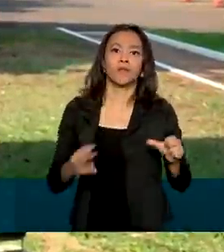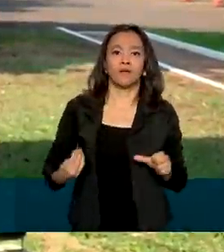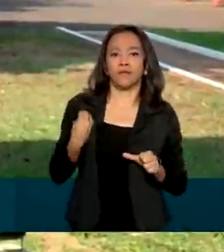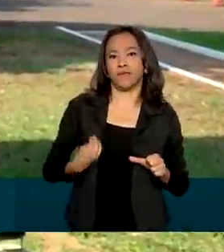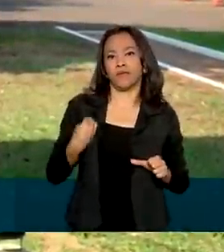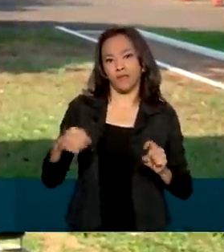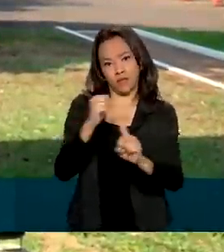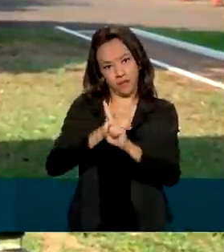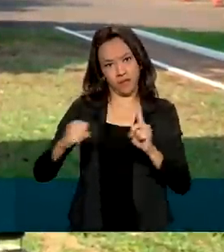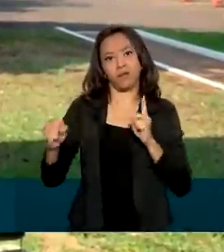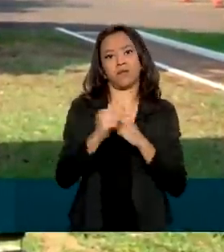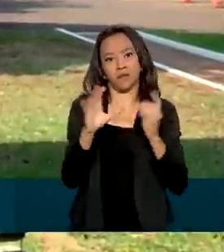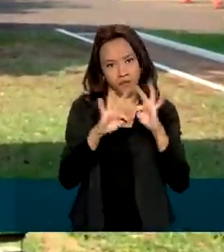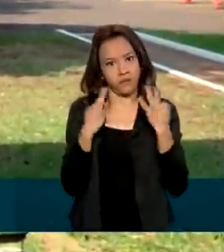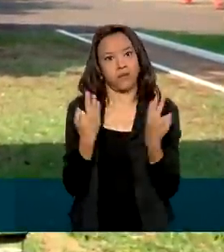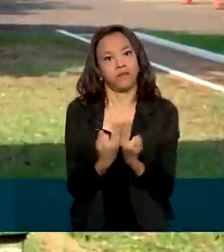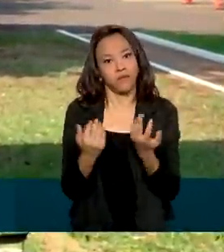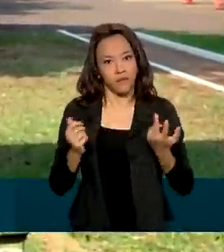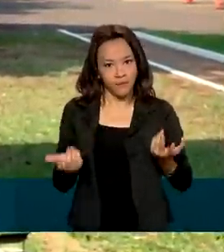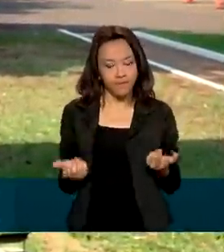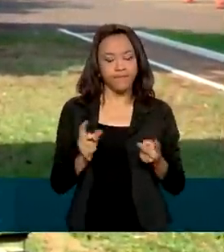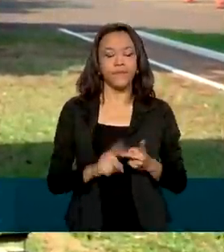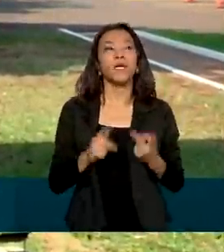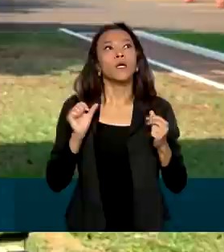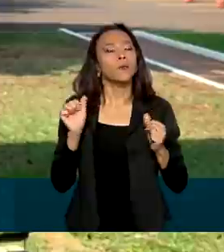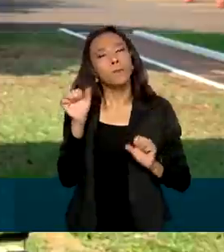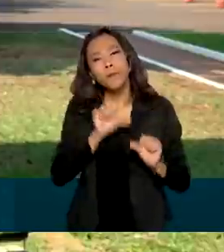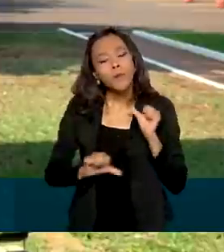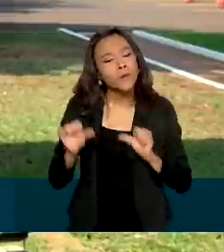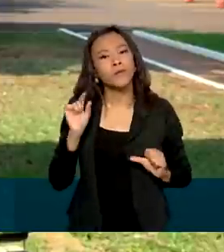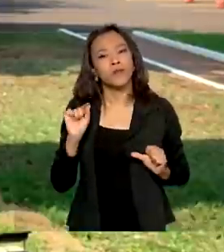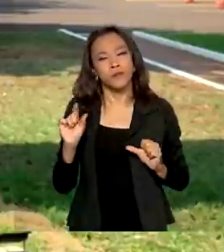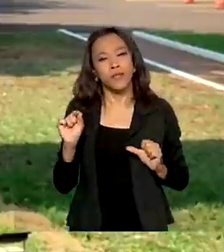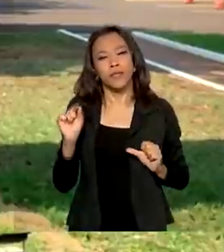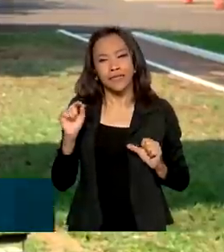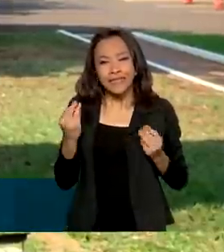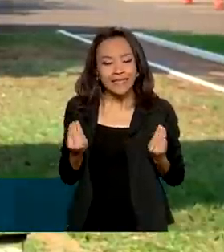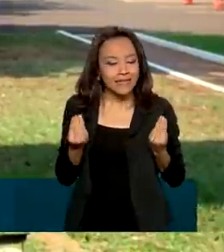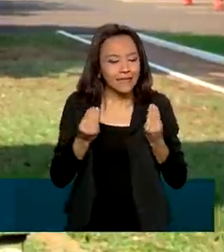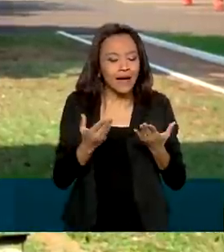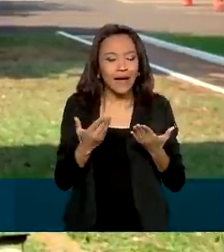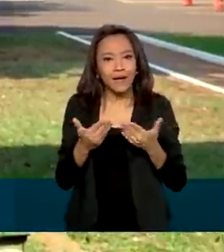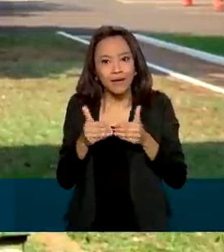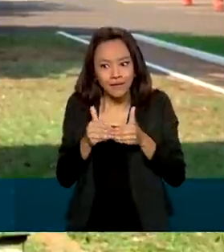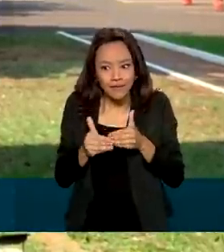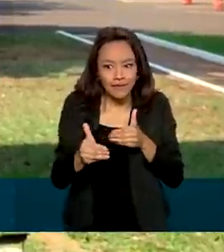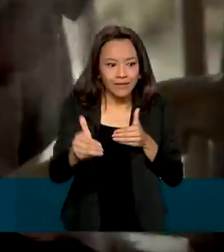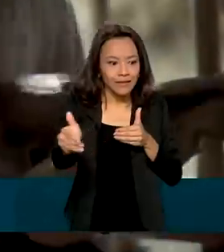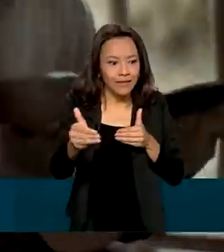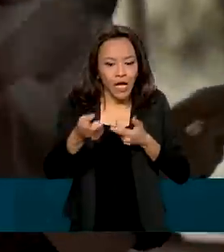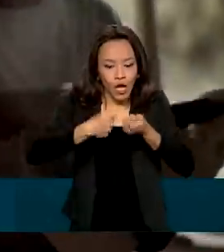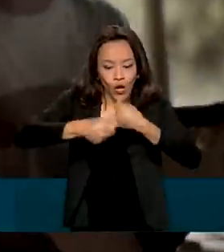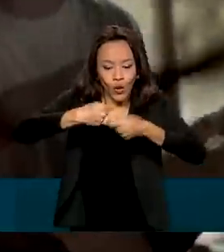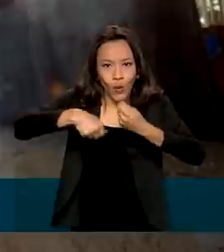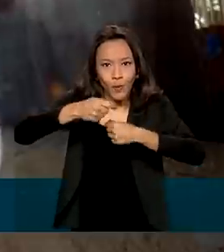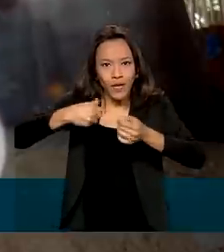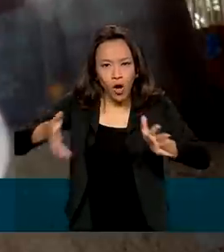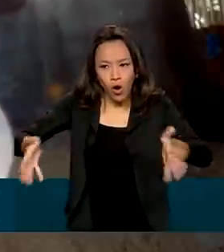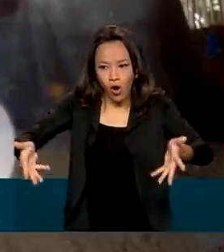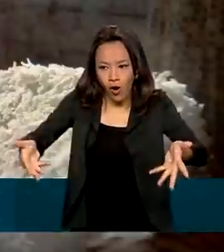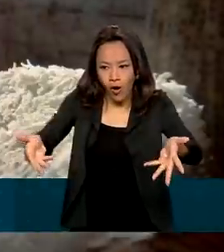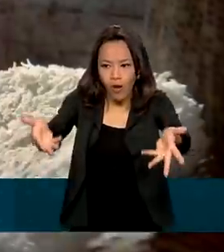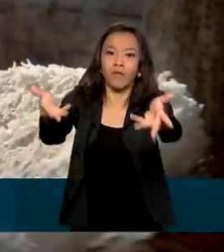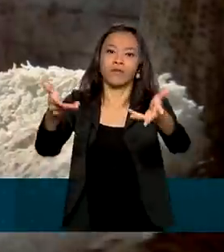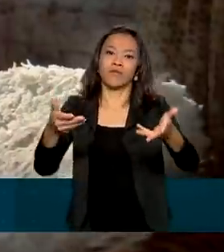planície pantaneira. muda e traz novas perspectivas econômicas para os negócios que se desenvolvem na